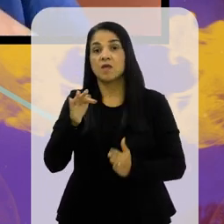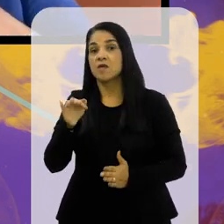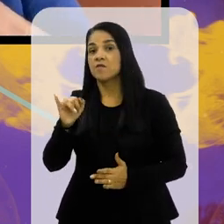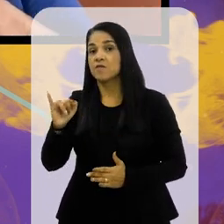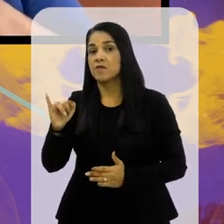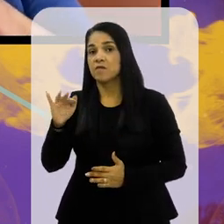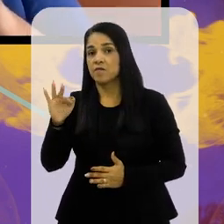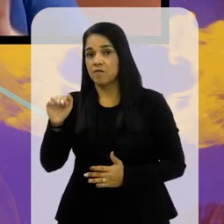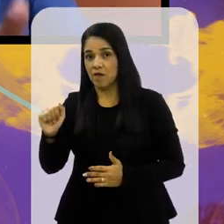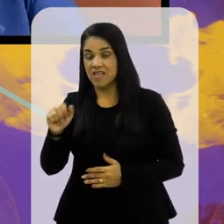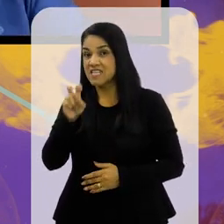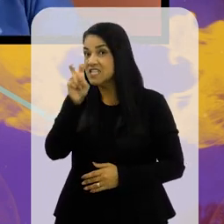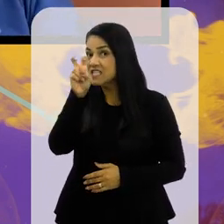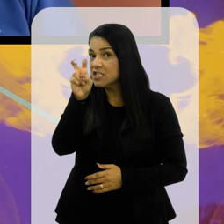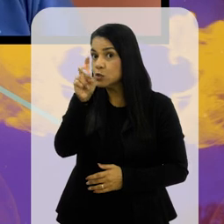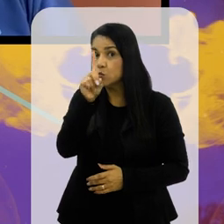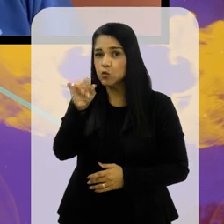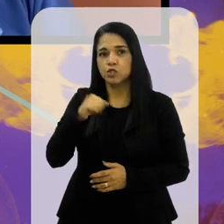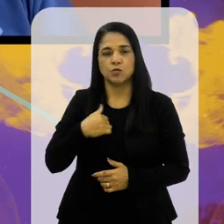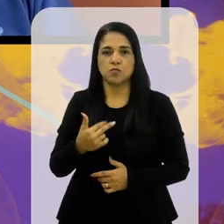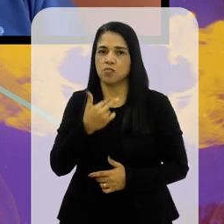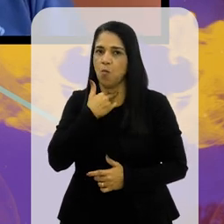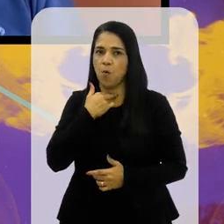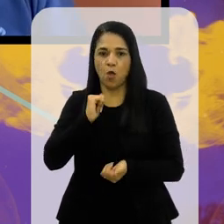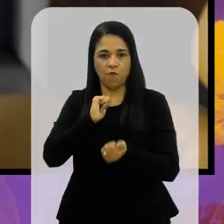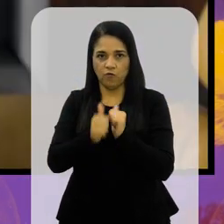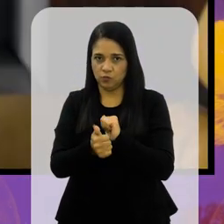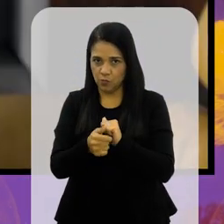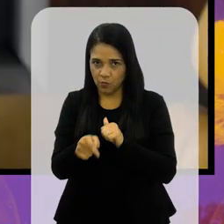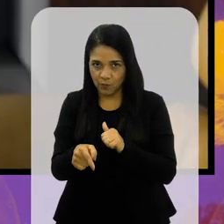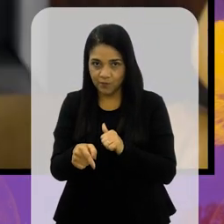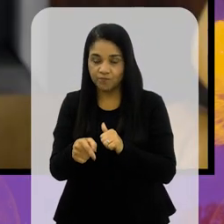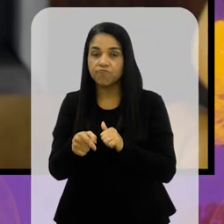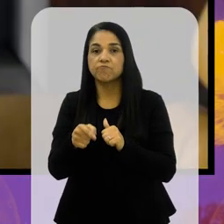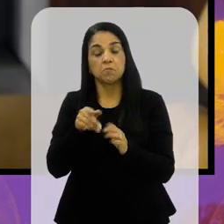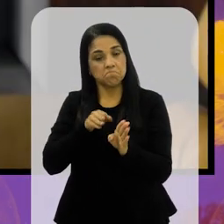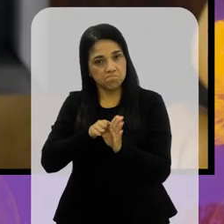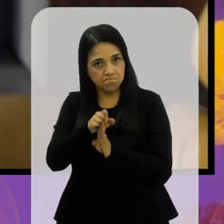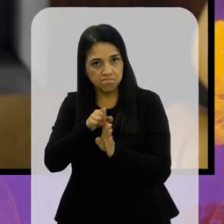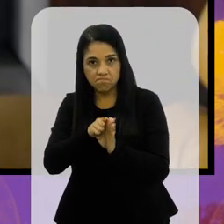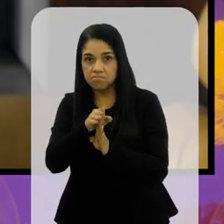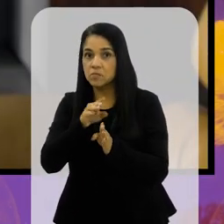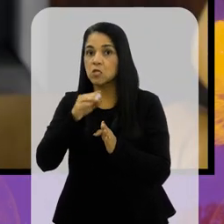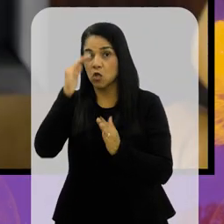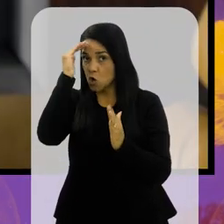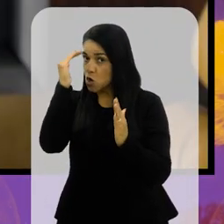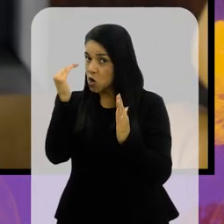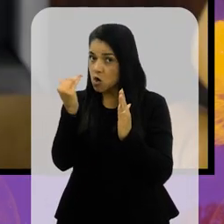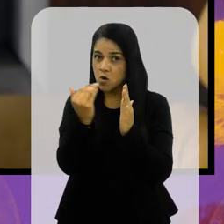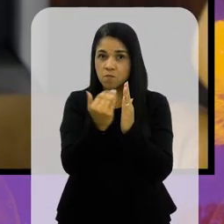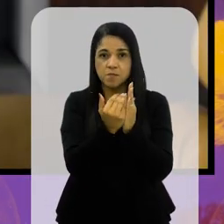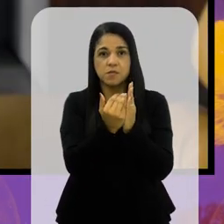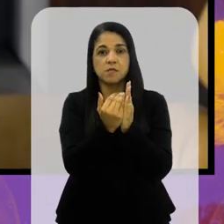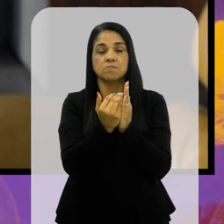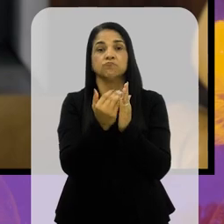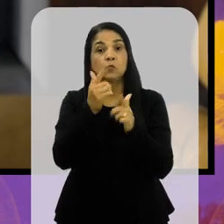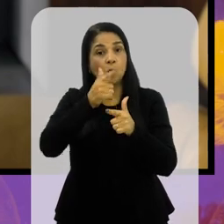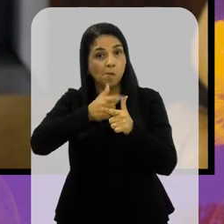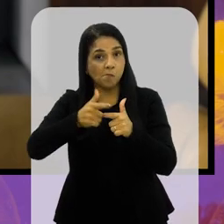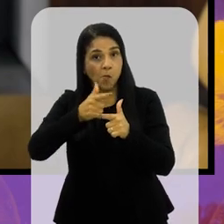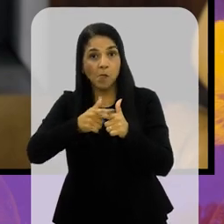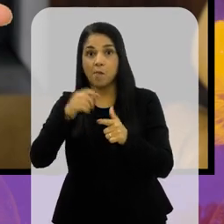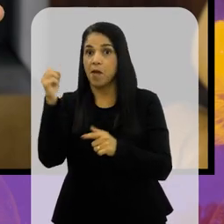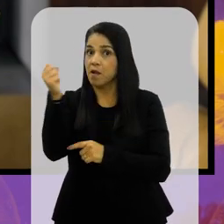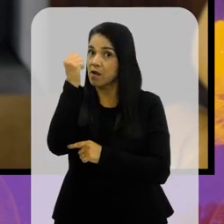Ele fica, no mínimo, cinco dias sem jogar. Que é uma recomendação que tem que ser cumprida em função do